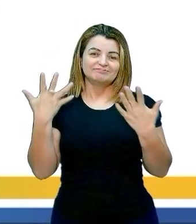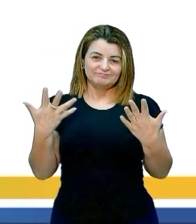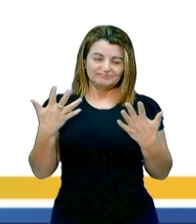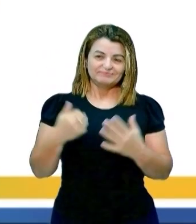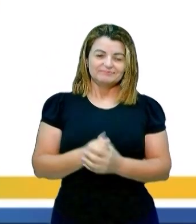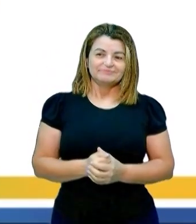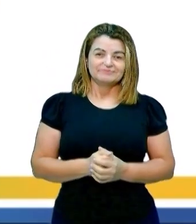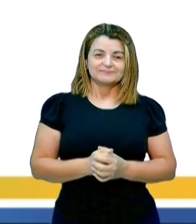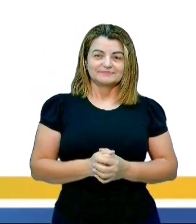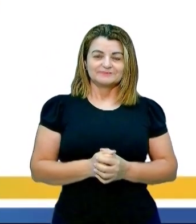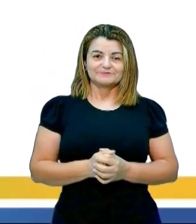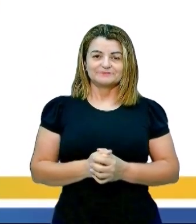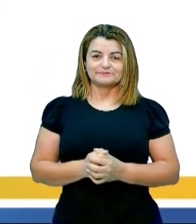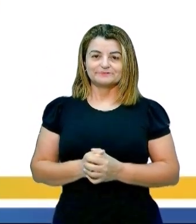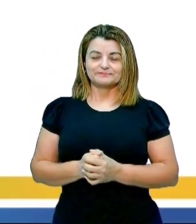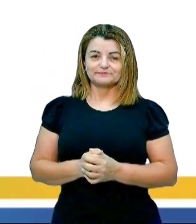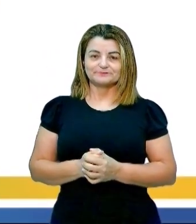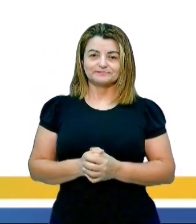biodiversidade.